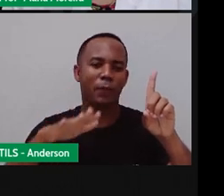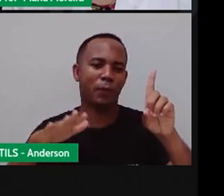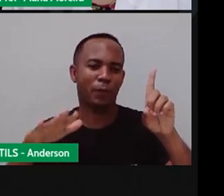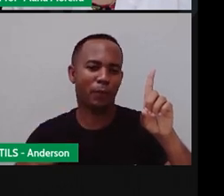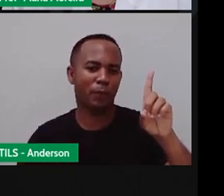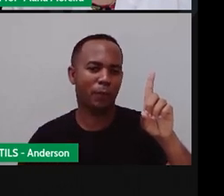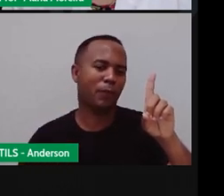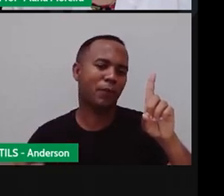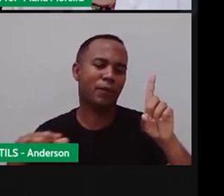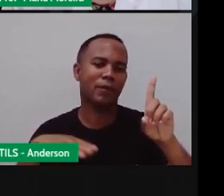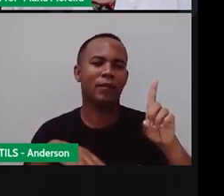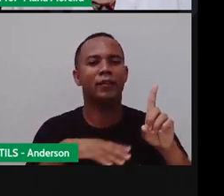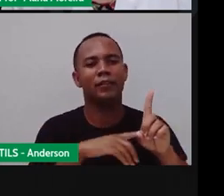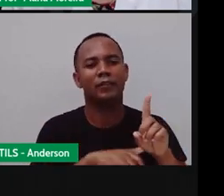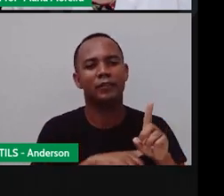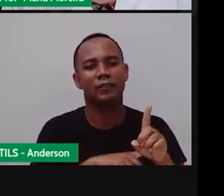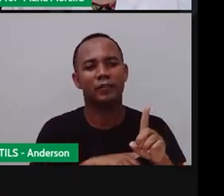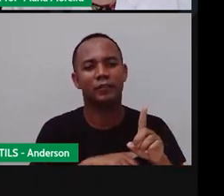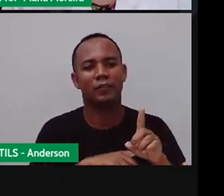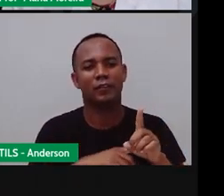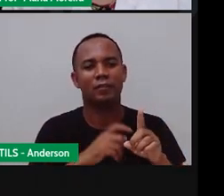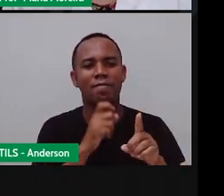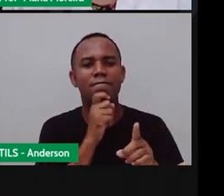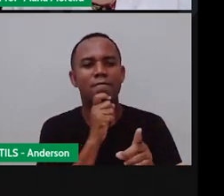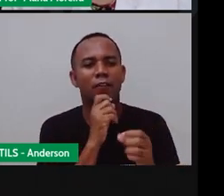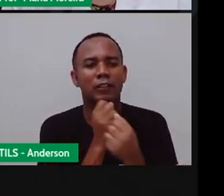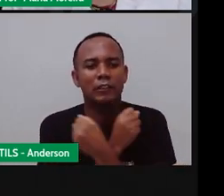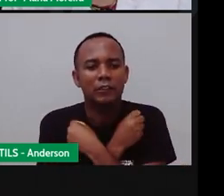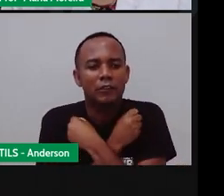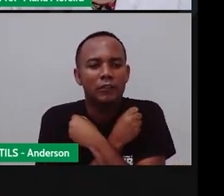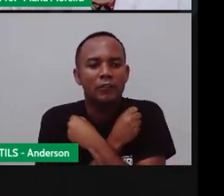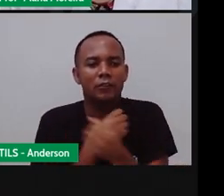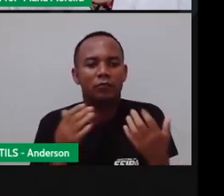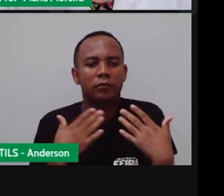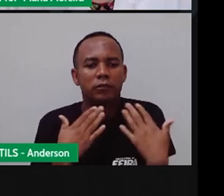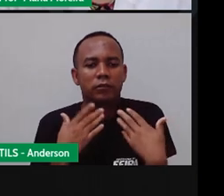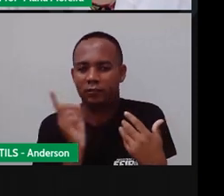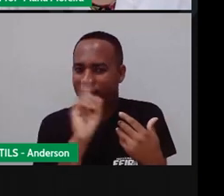folhas Isso Inverno e